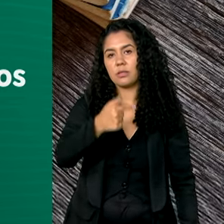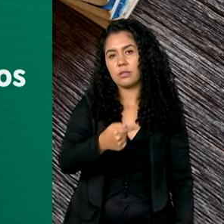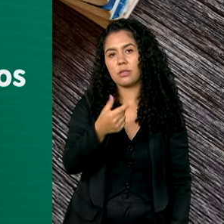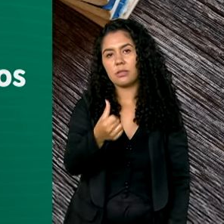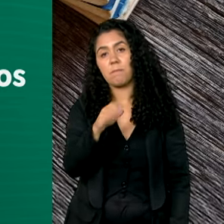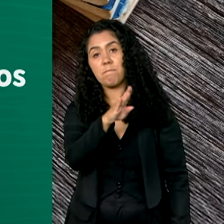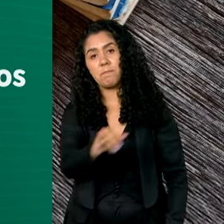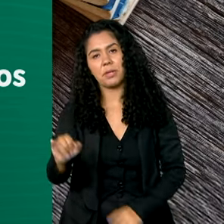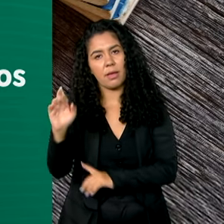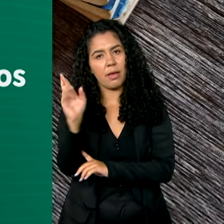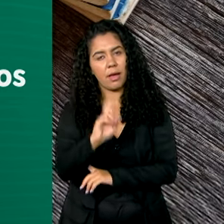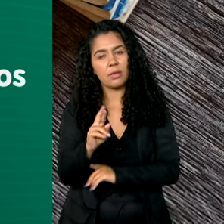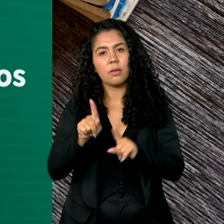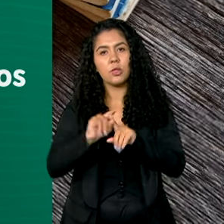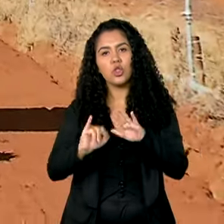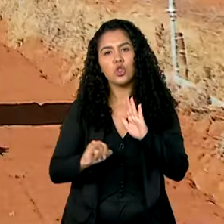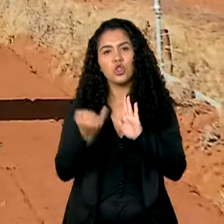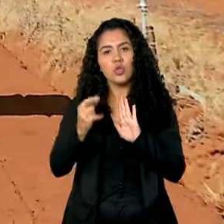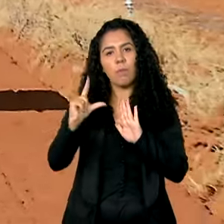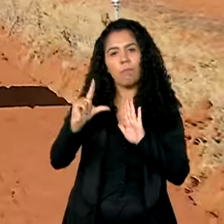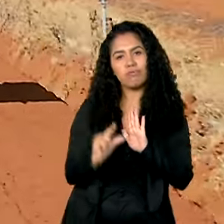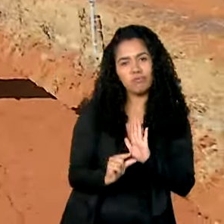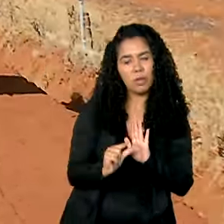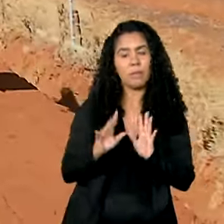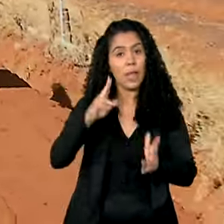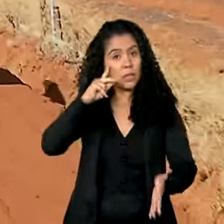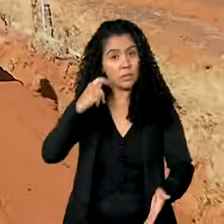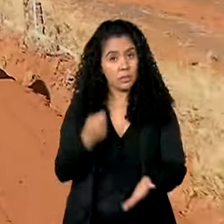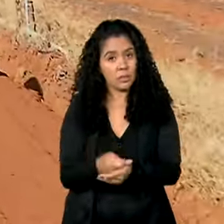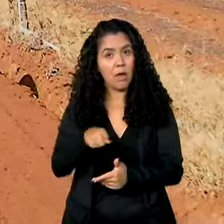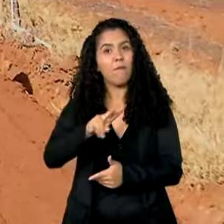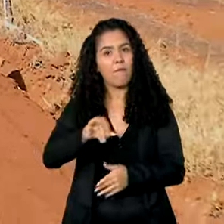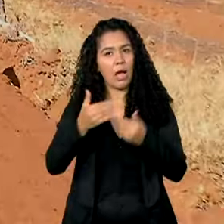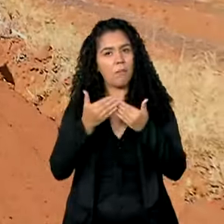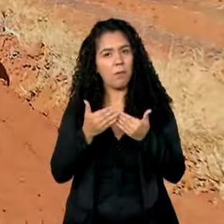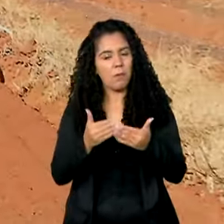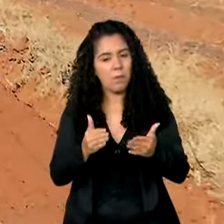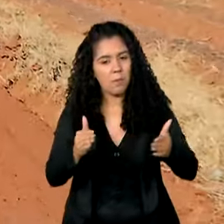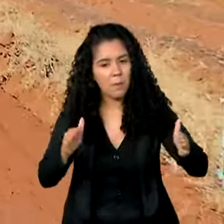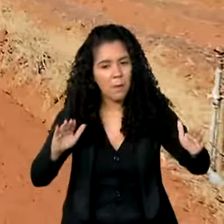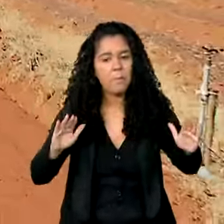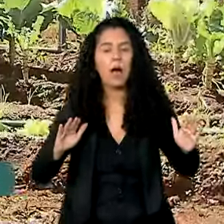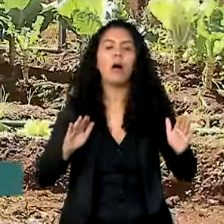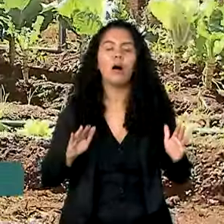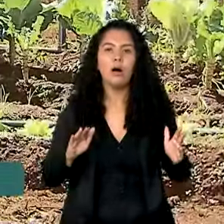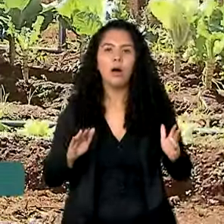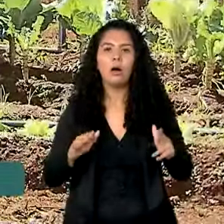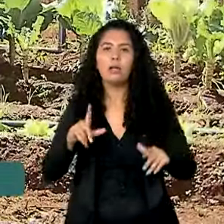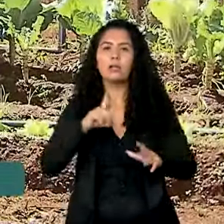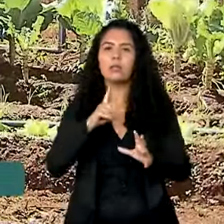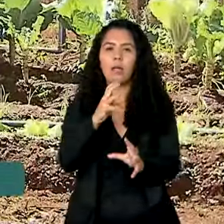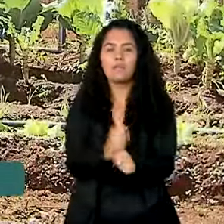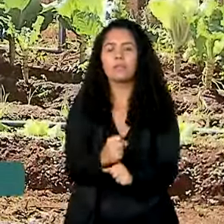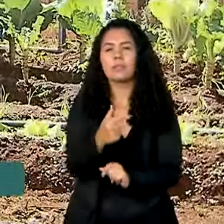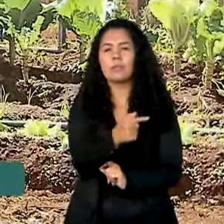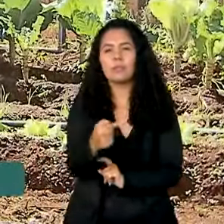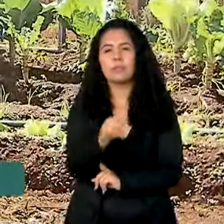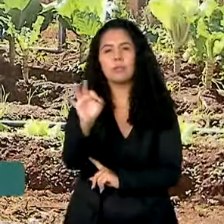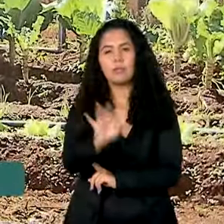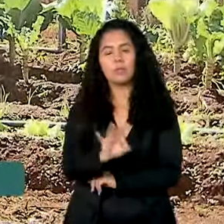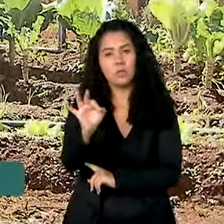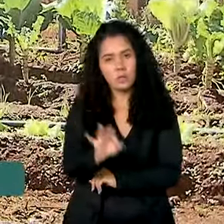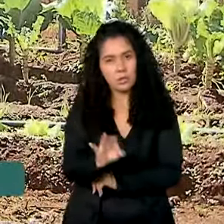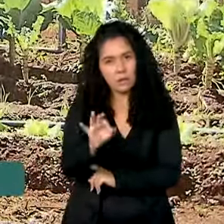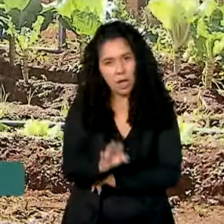de crédito e juros mais baixos. A medida deve ampliar ainda mais a agricultura familiar, que representa 77% dos